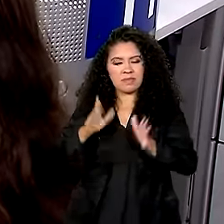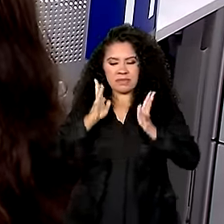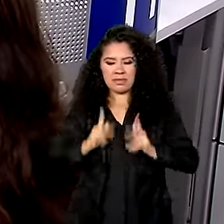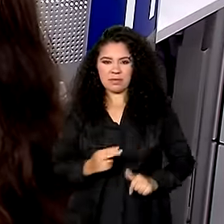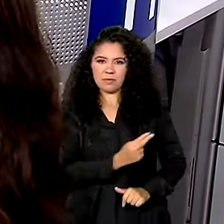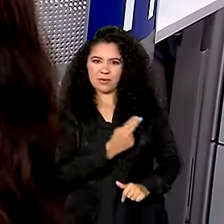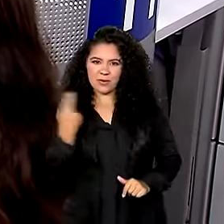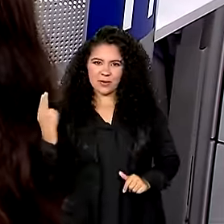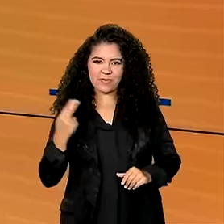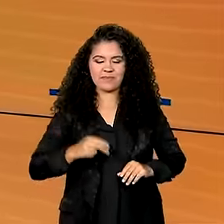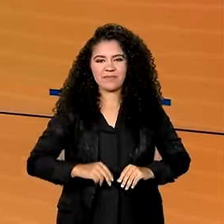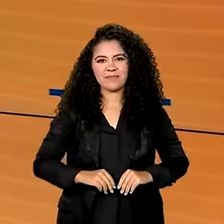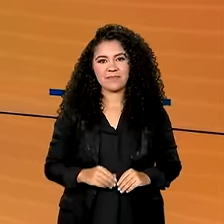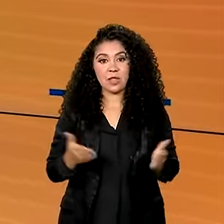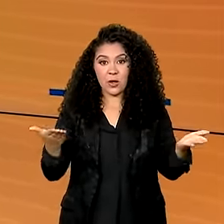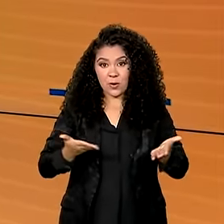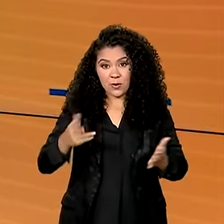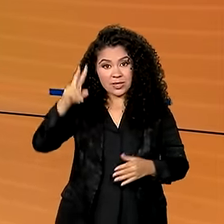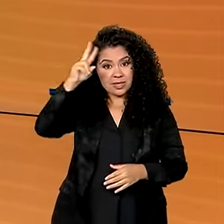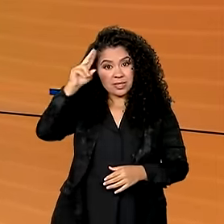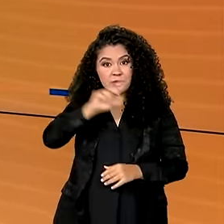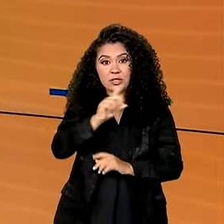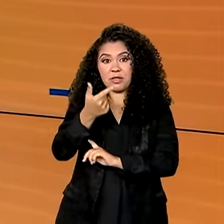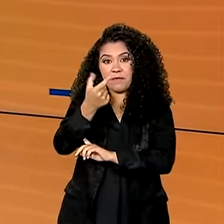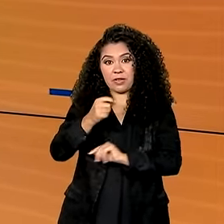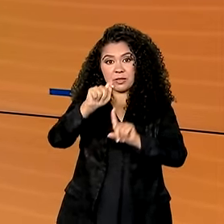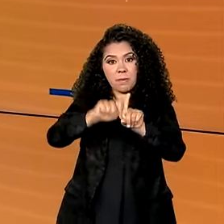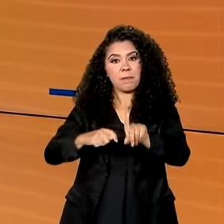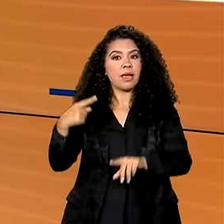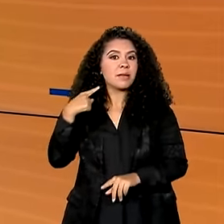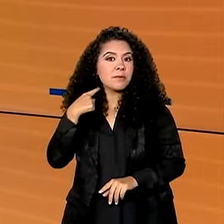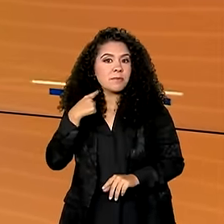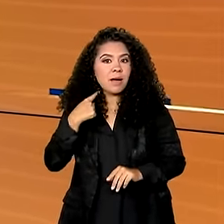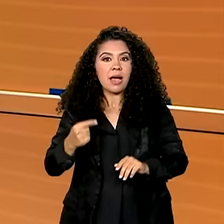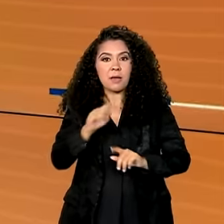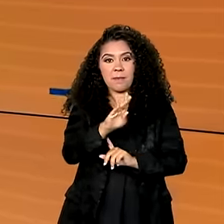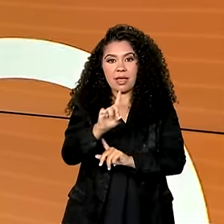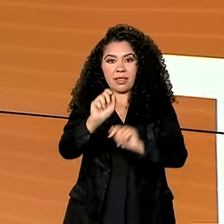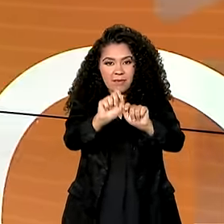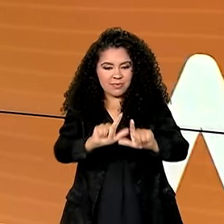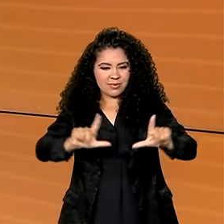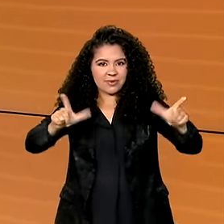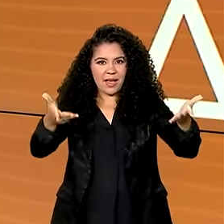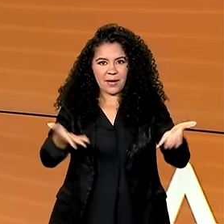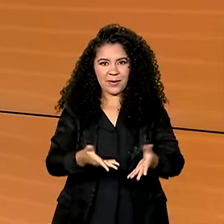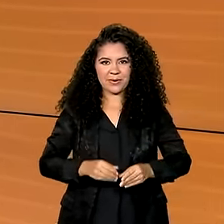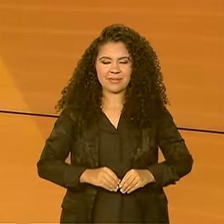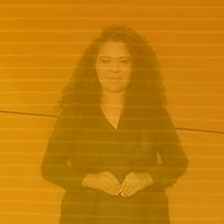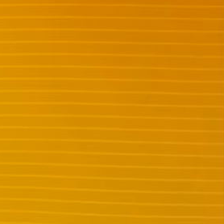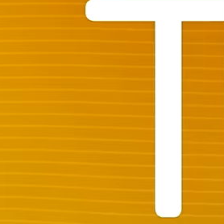o nome Limpo na Praça. Segunda-feira, 20 de maio, o Brasil em Dia começa agora.